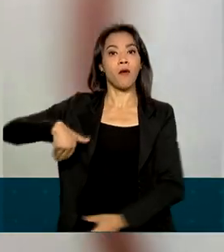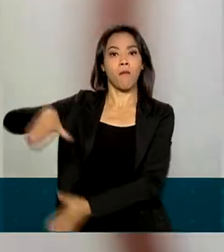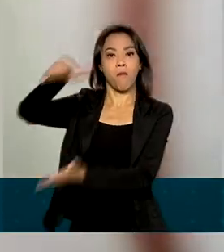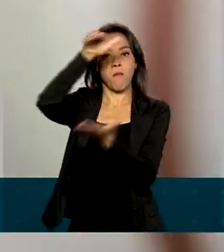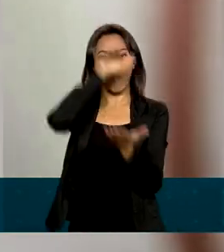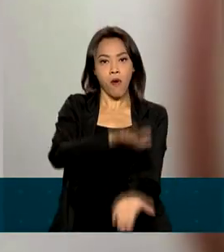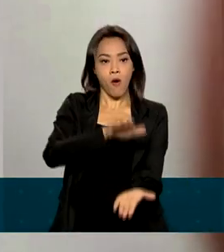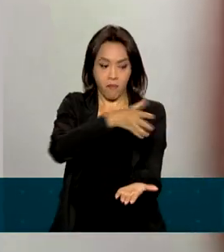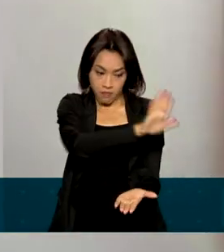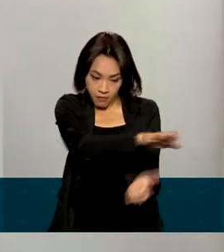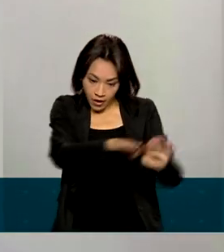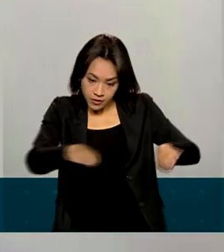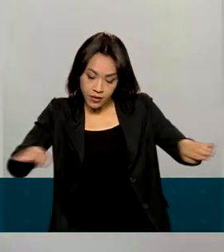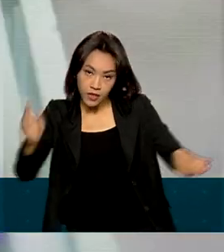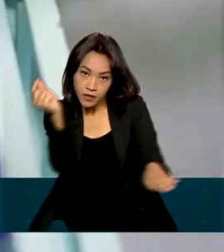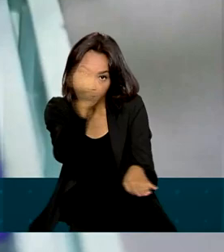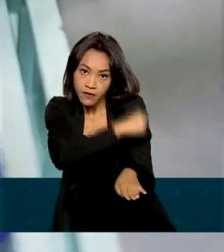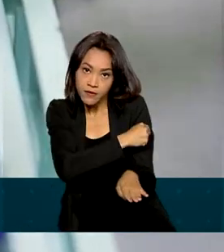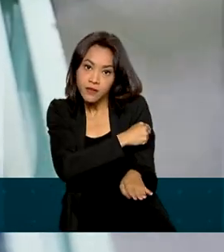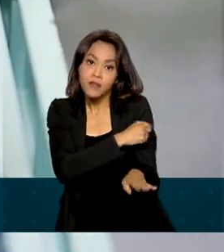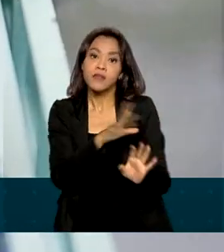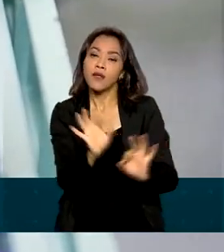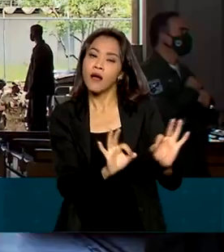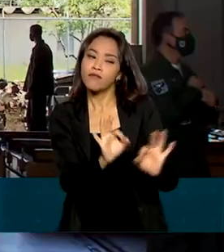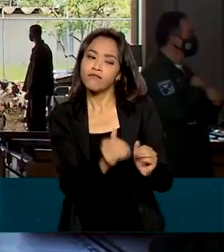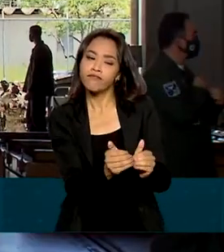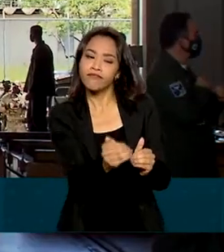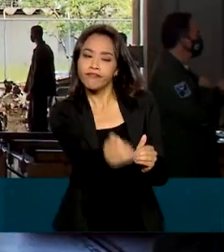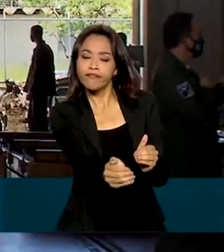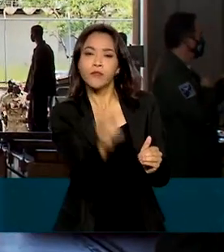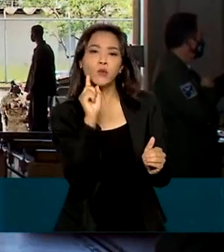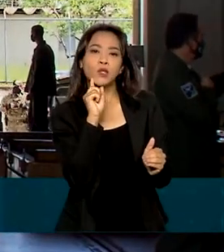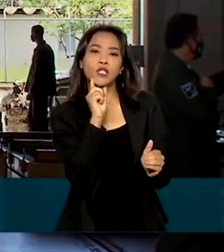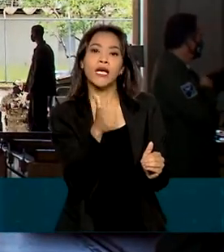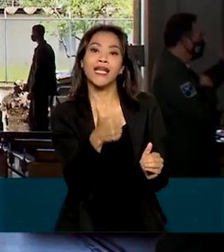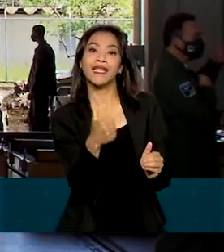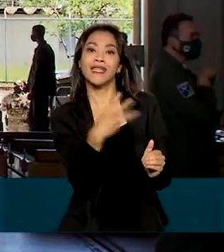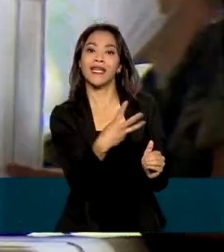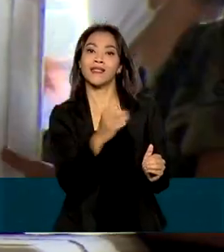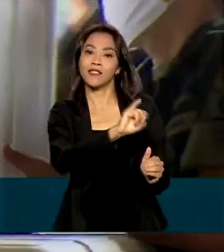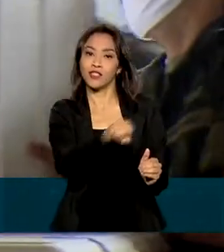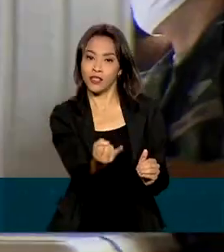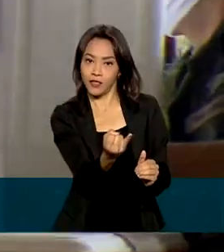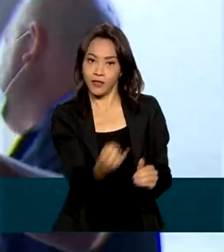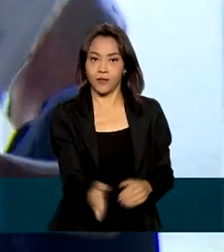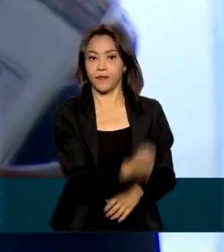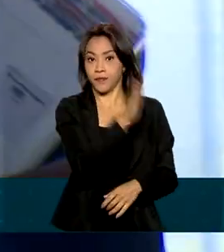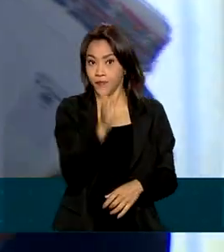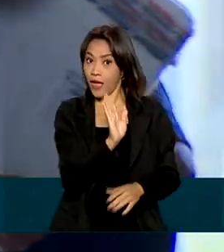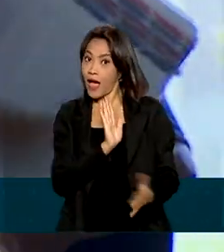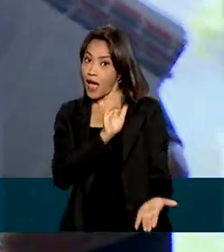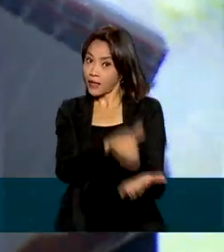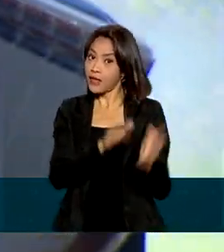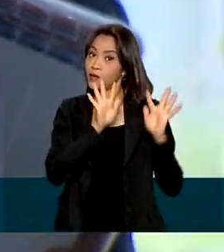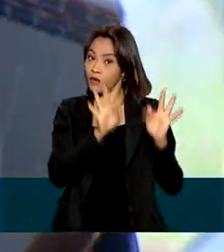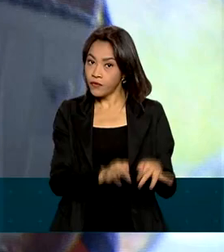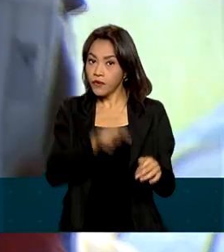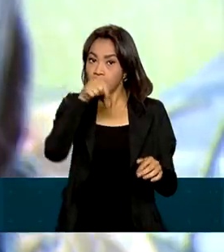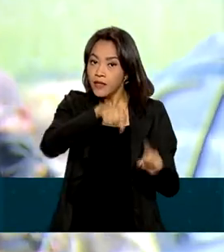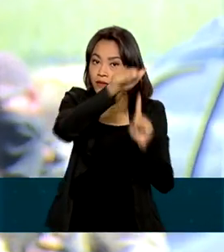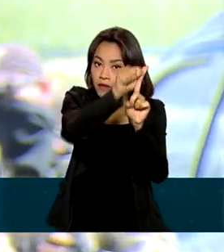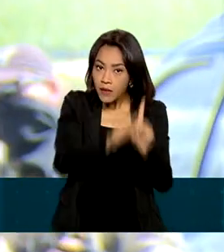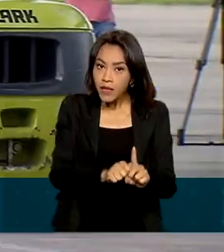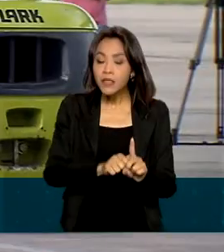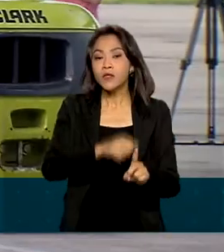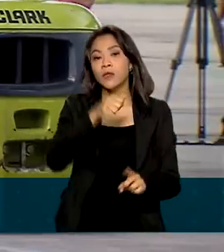para as crianças está prevista para chegar ao país no dia 13 de janeiro. Até o final deste mês, o país